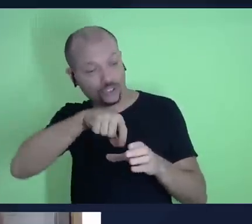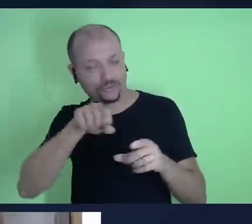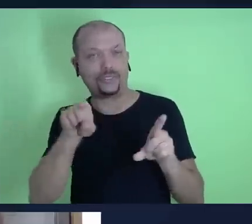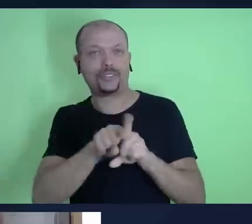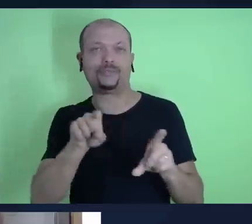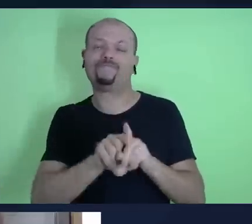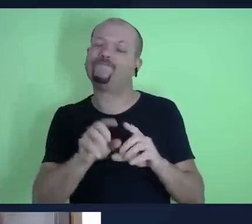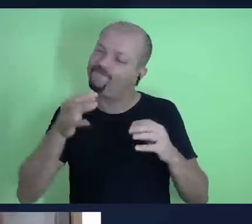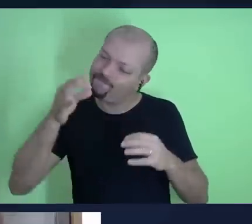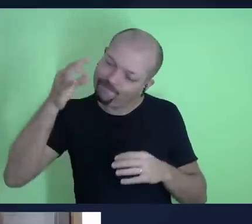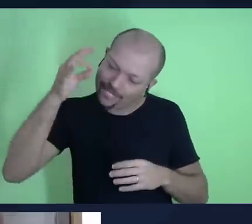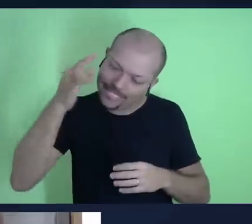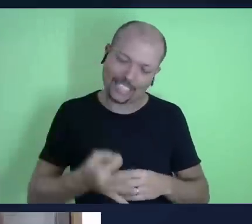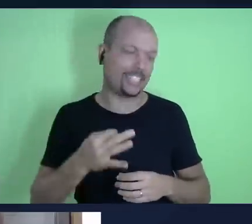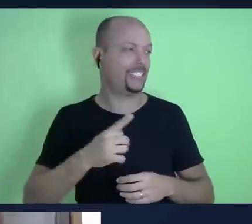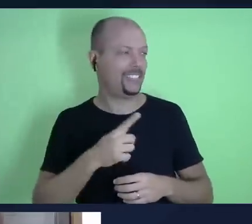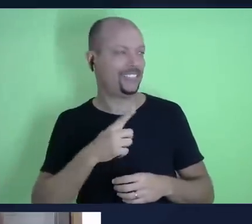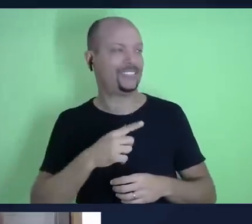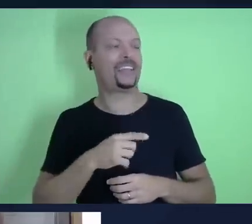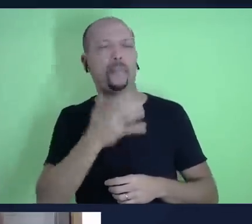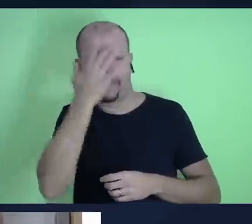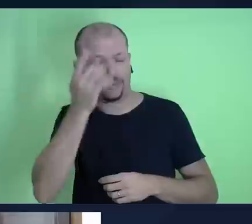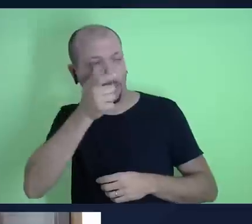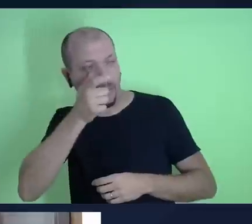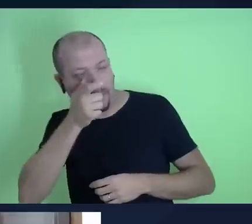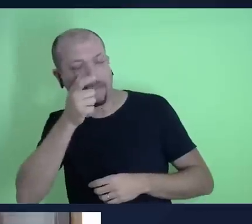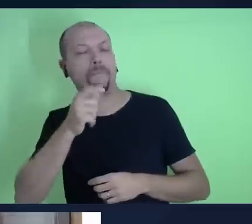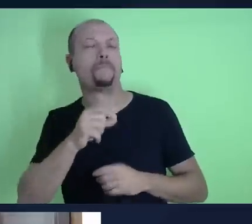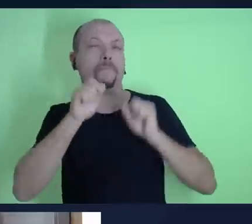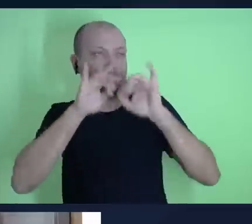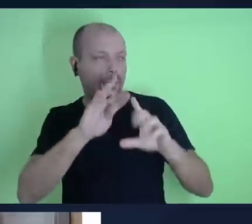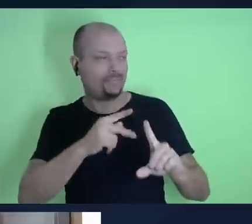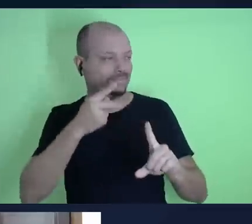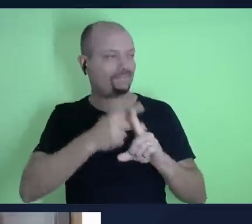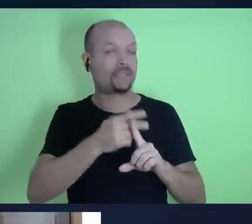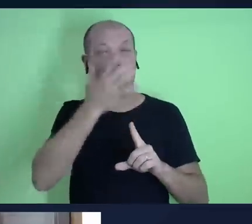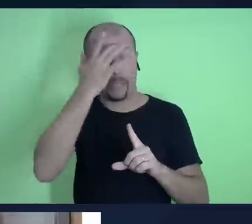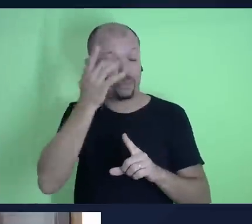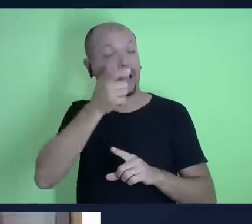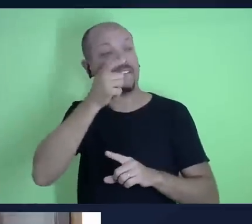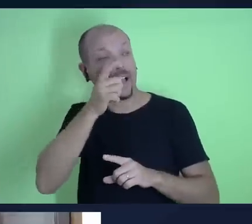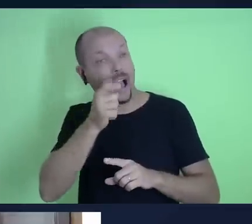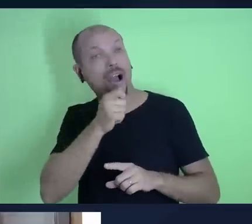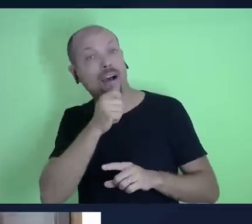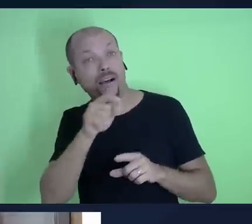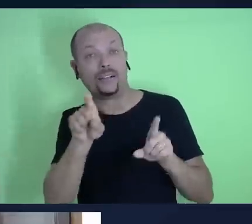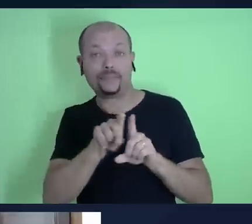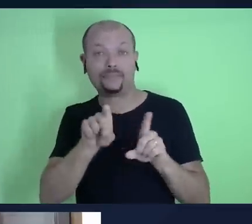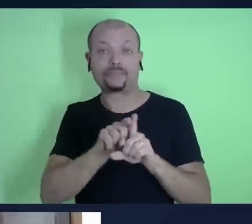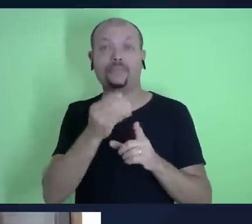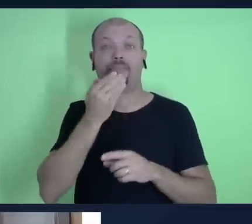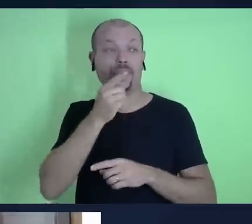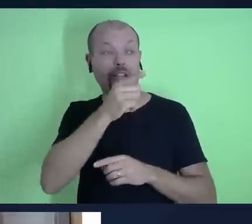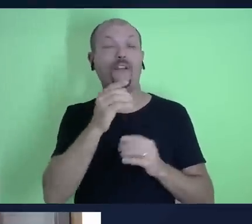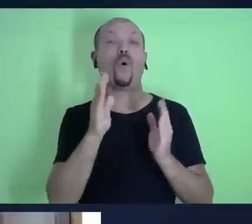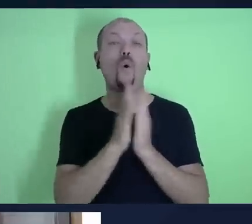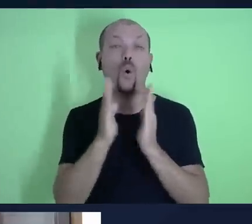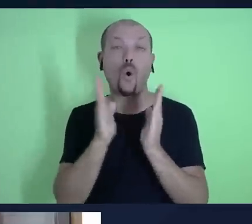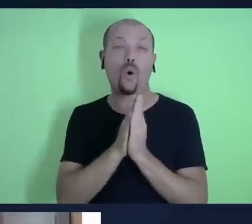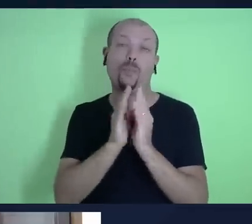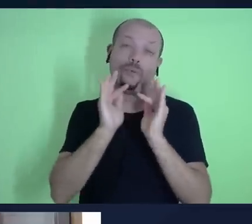que quem nos assistiu foi abençoado quem vai nos assistir será abençoado ainda eu vou pedir que o senhor faça uma oração